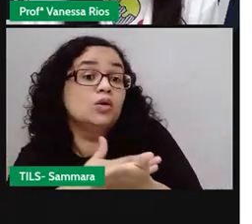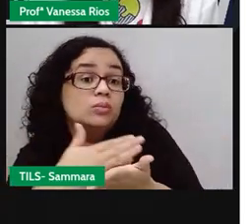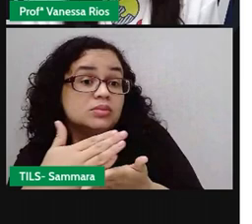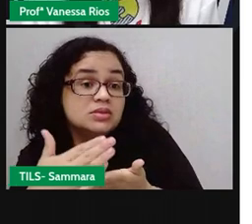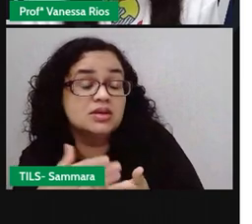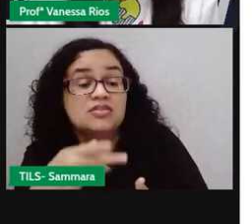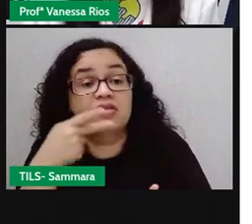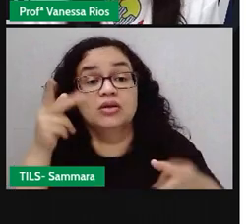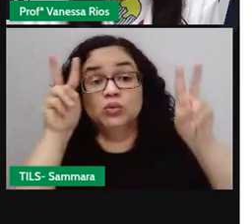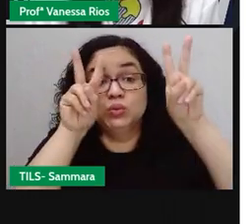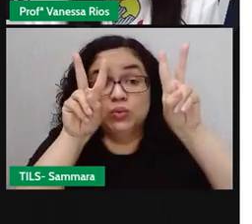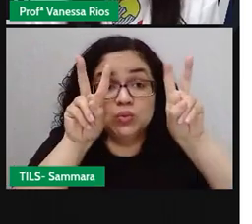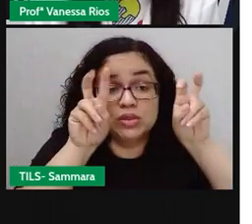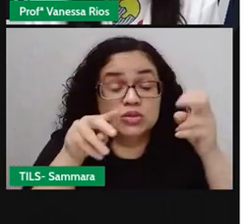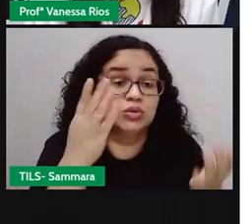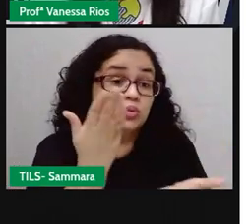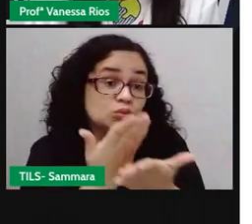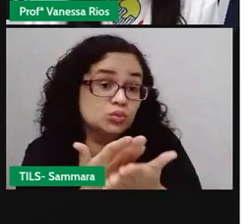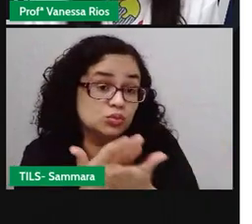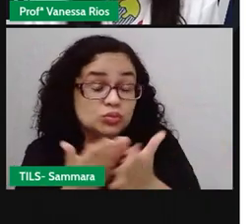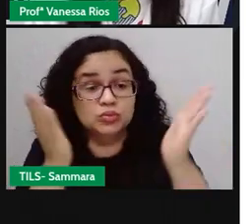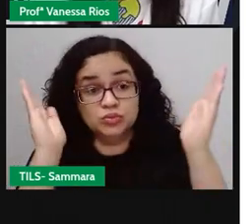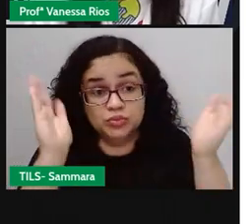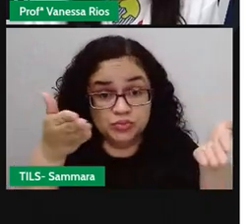falar sobre o assunto que vamos estudar hoje.